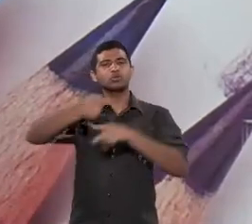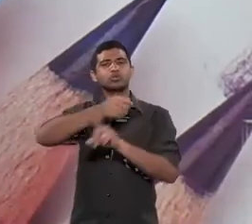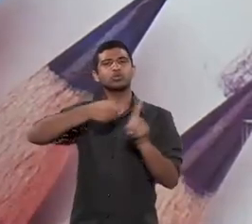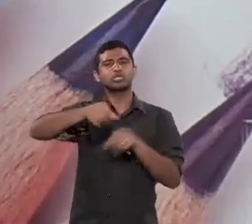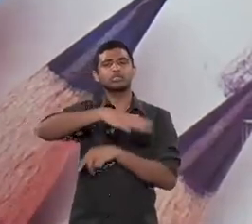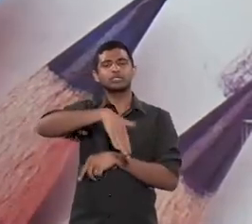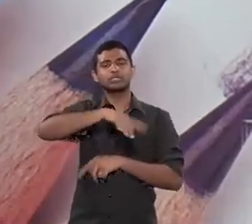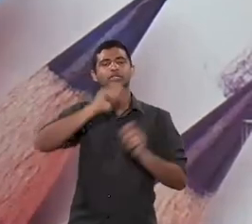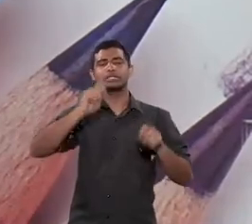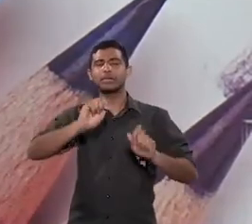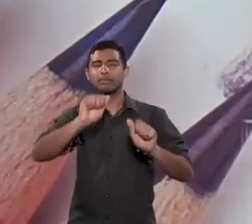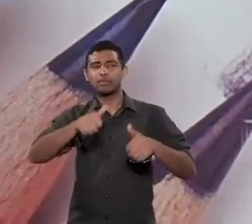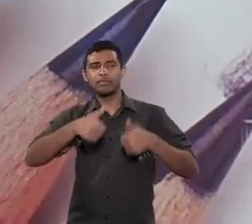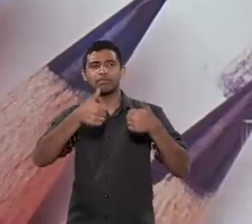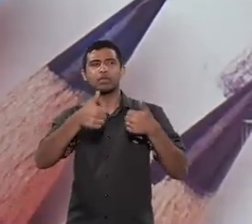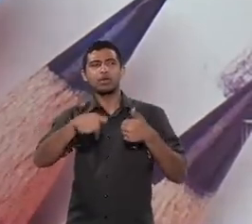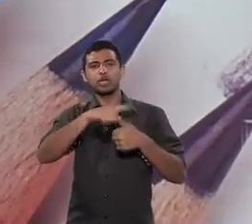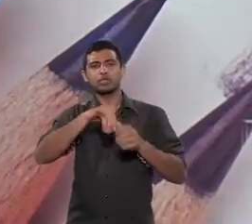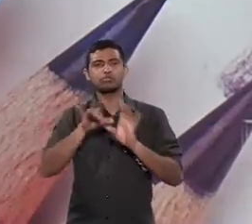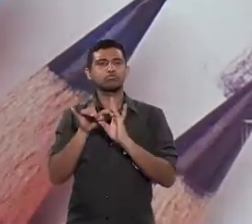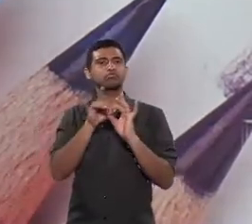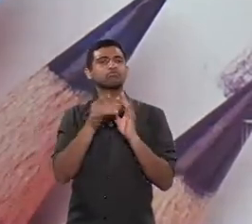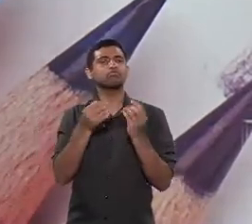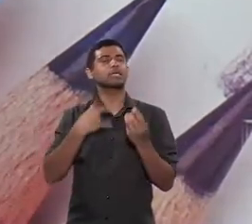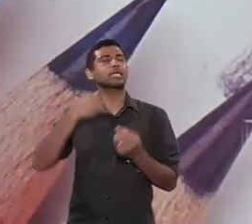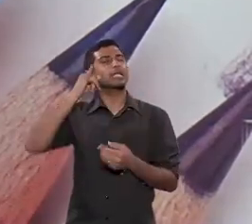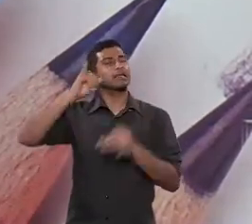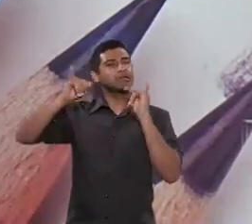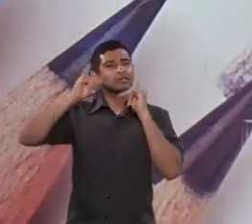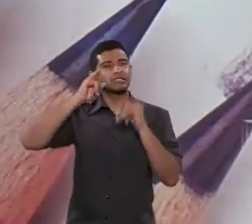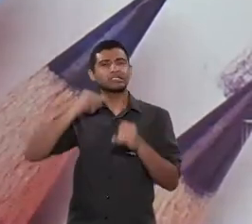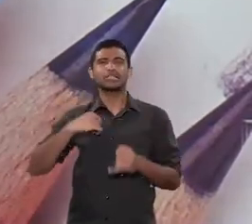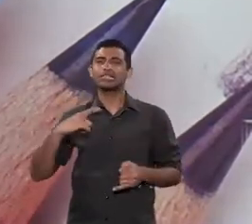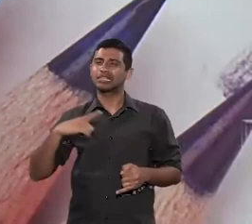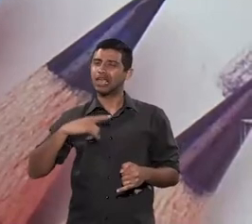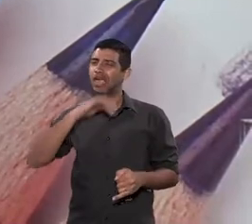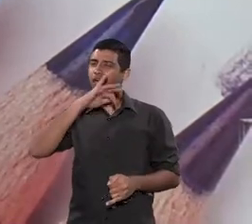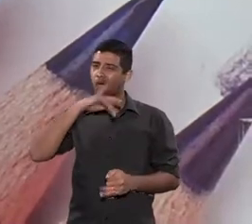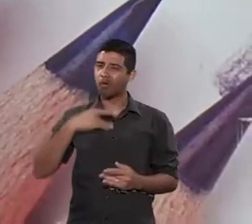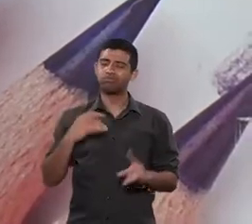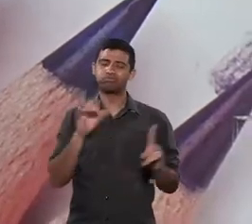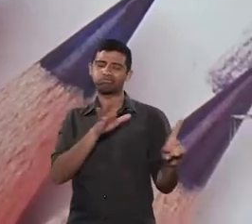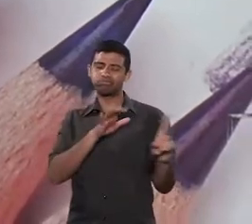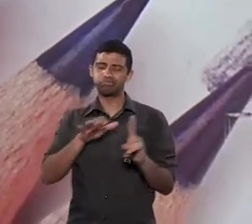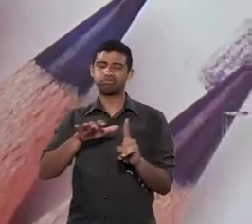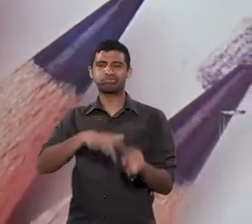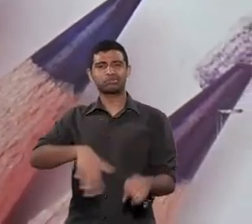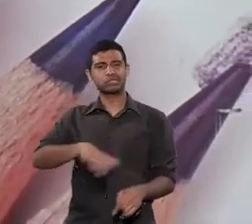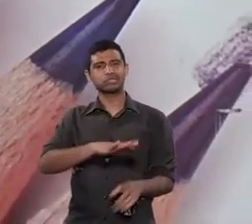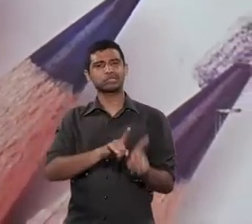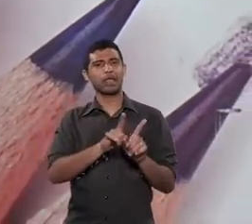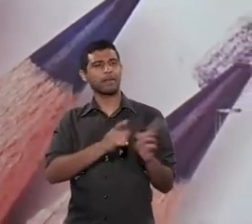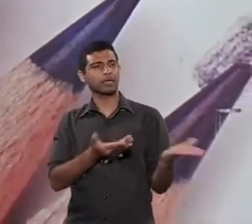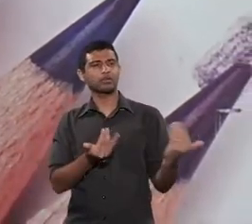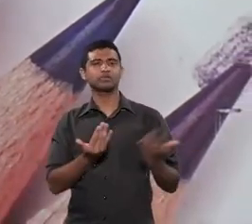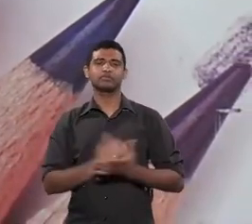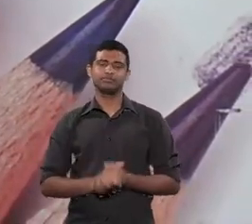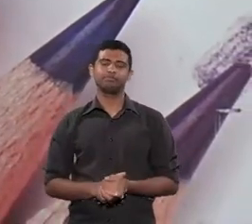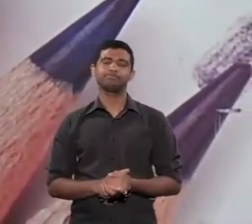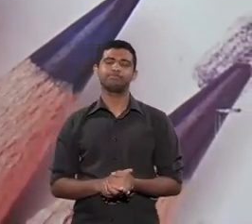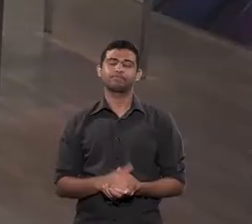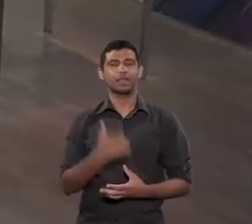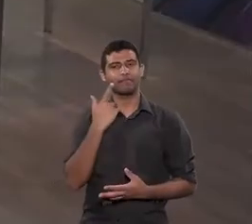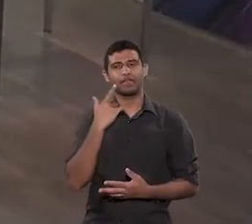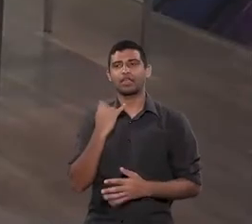sociedade o que a gente pode fazer em conjunto para evitar essa prática que é tão devastadora com as nossas crianças e adolescentes